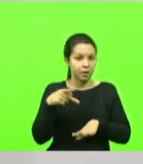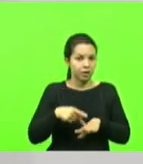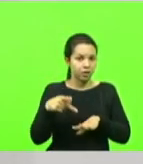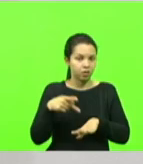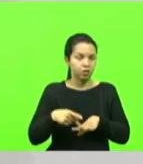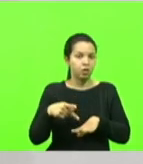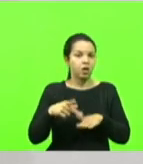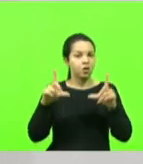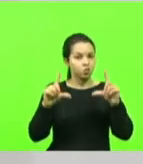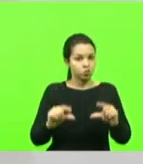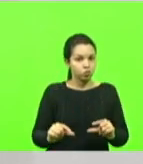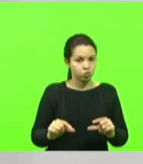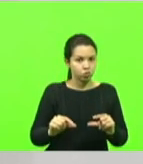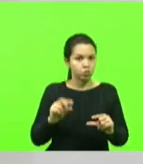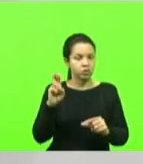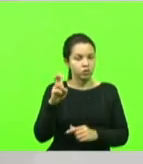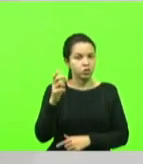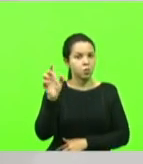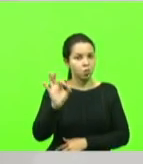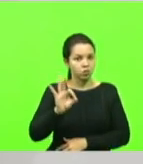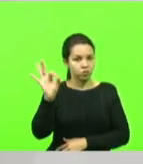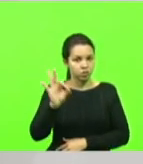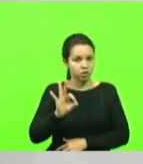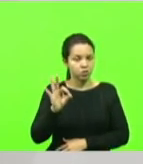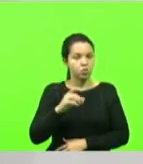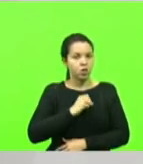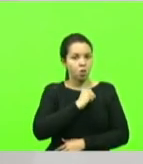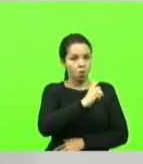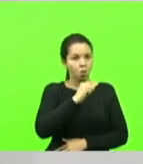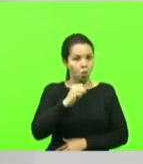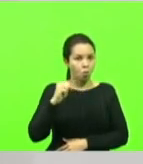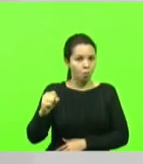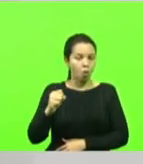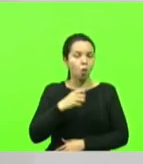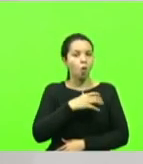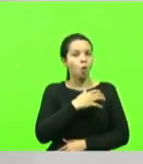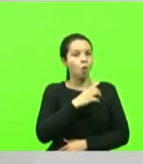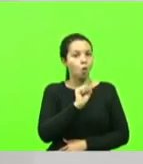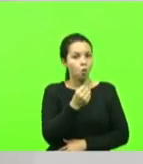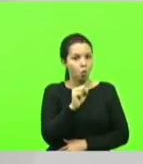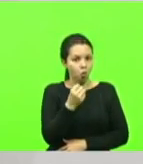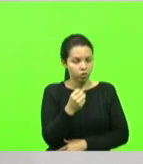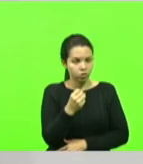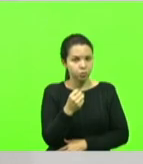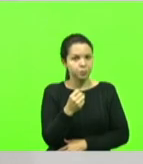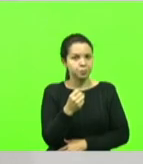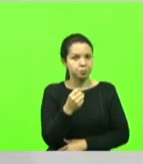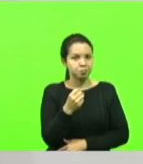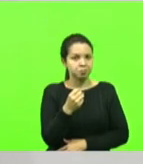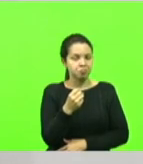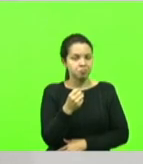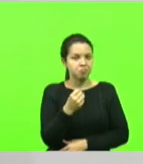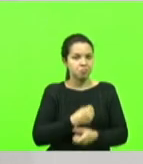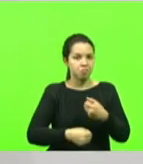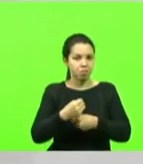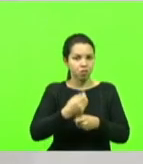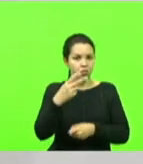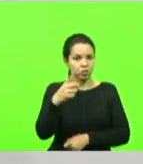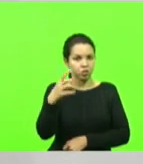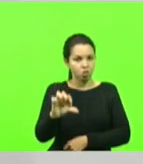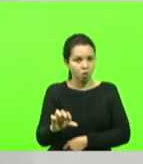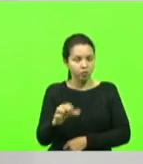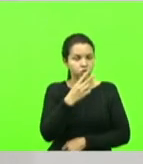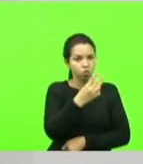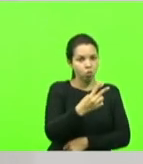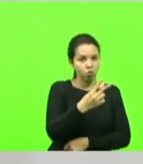teve oito homicídios em 2019 e teve dois em 2020. Com